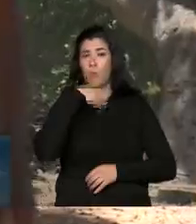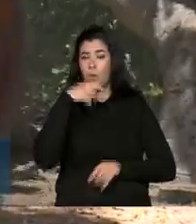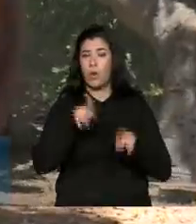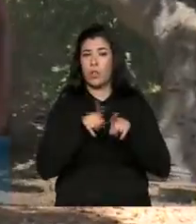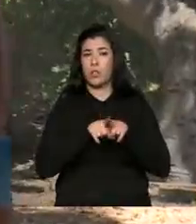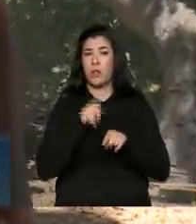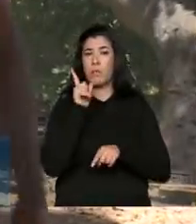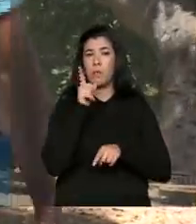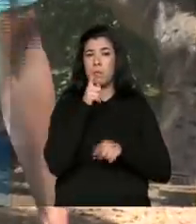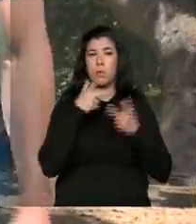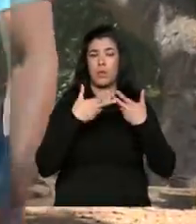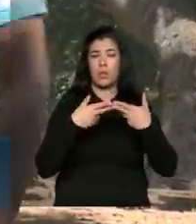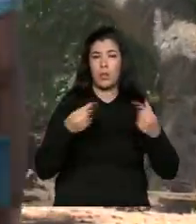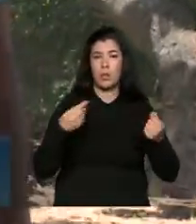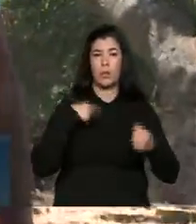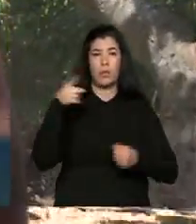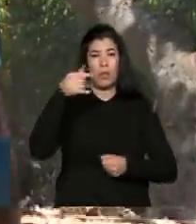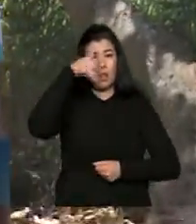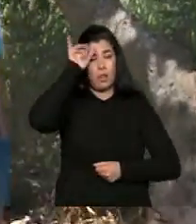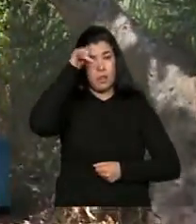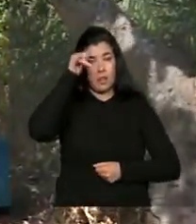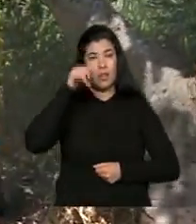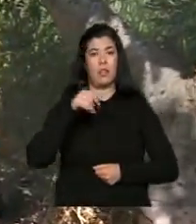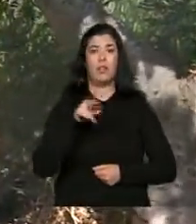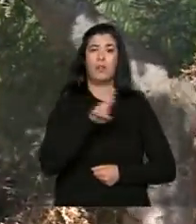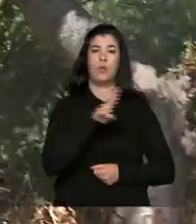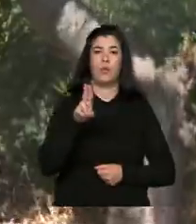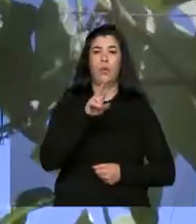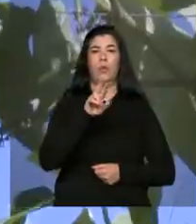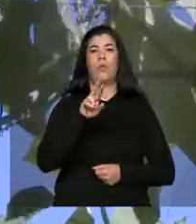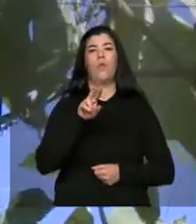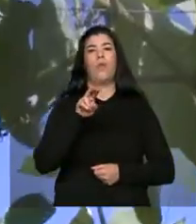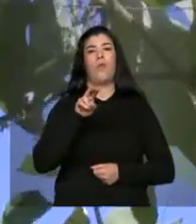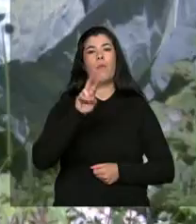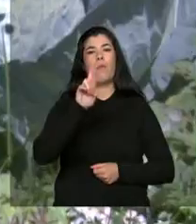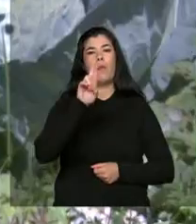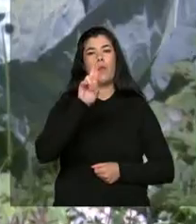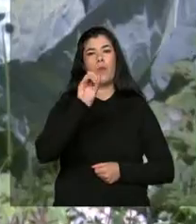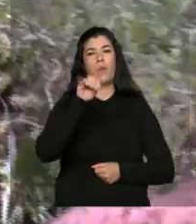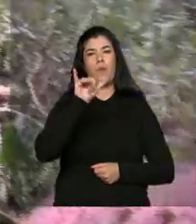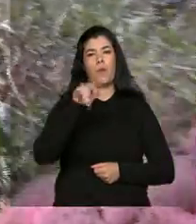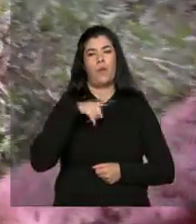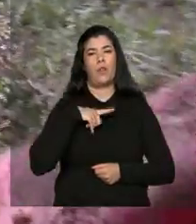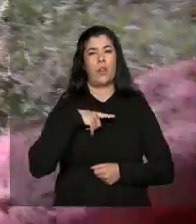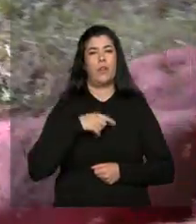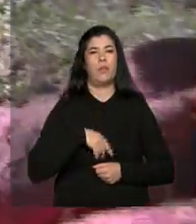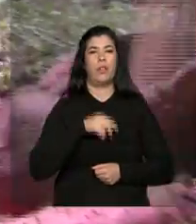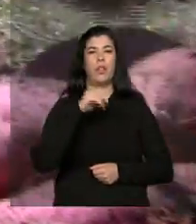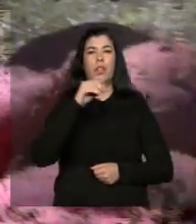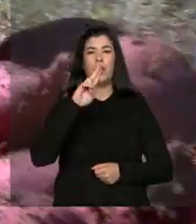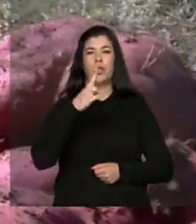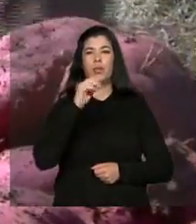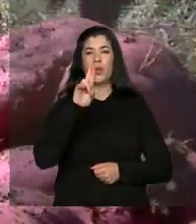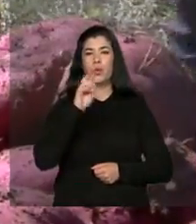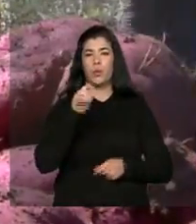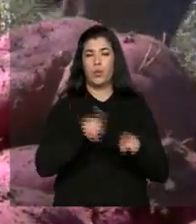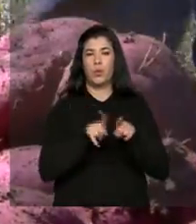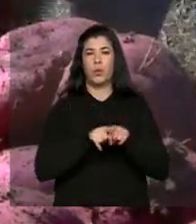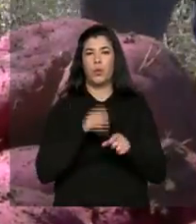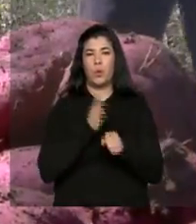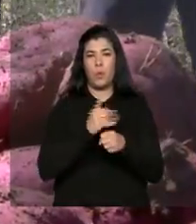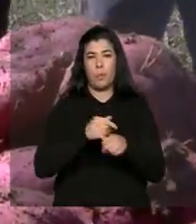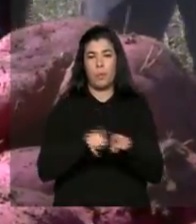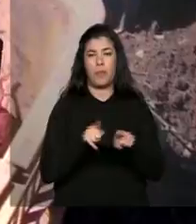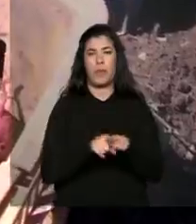mês na chácara do agricultor familiar Rony. Chuchu, repolho e batata são alguns dos produtos